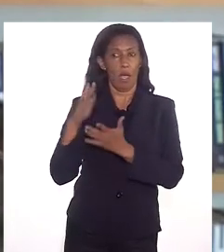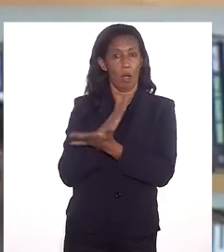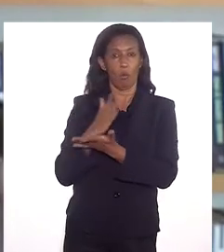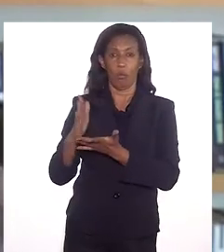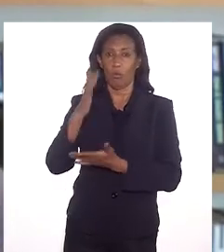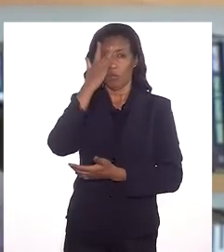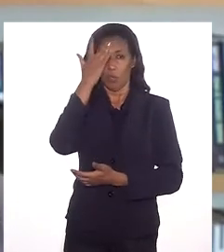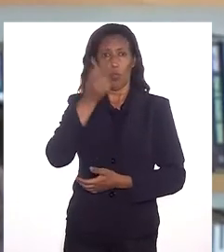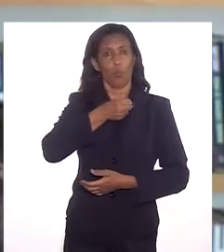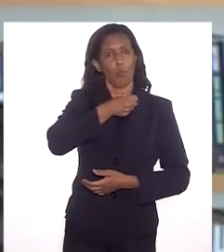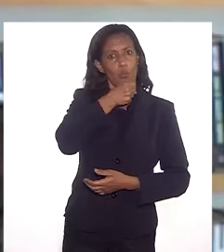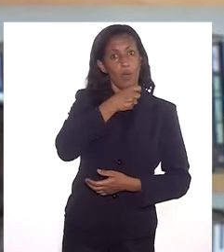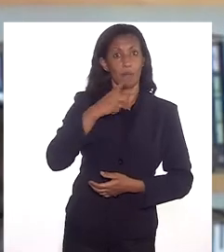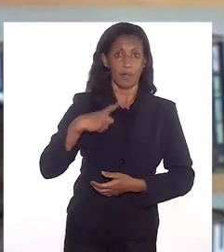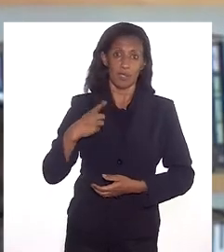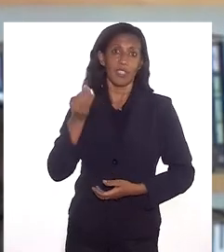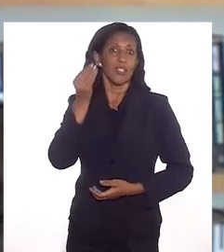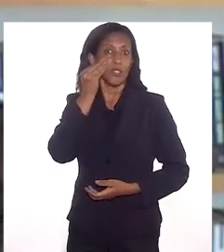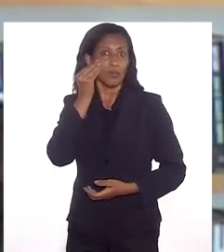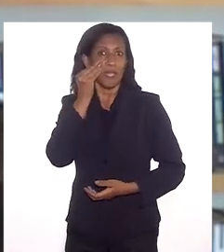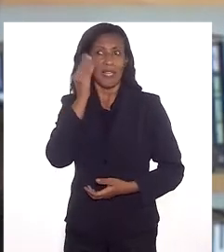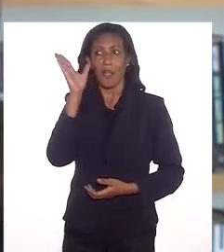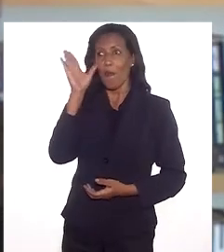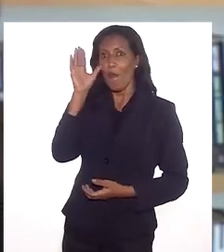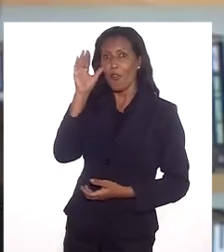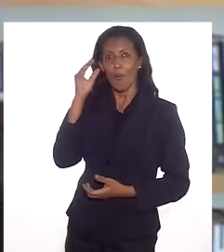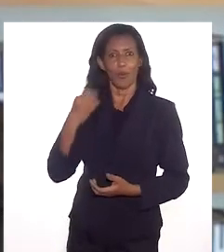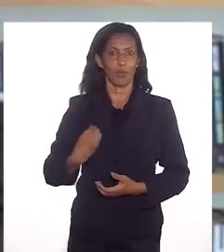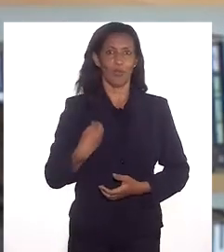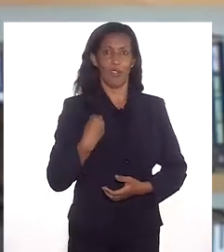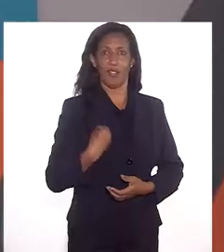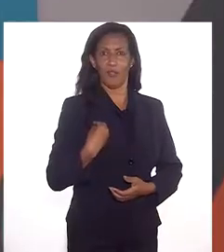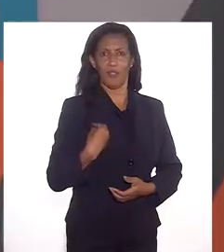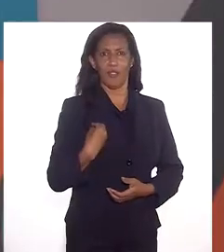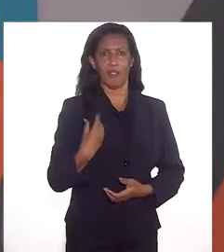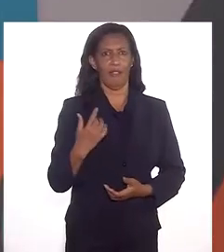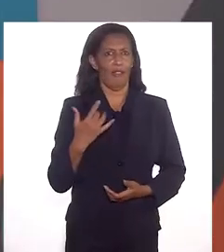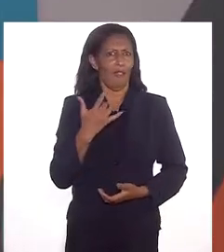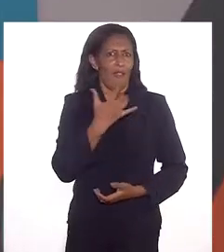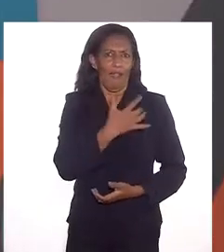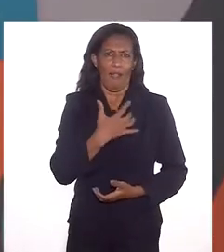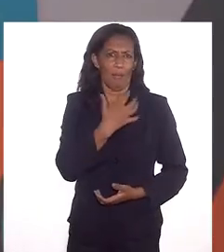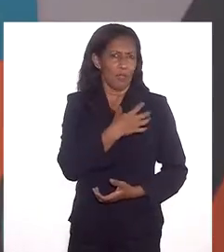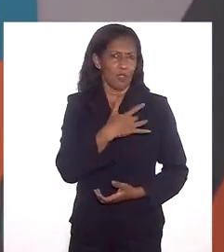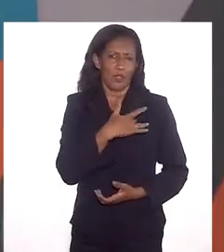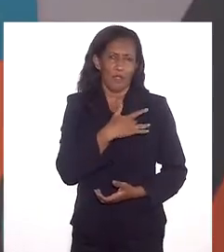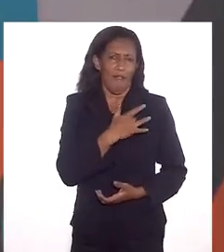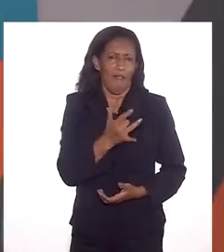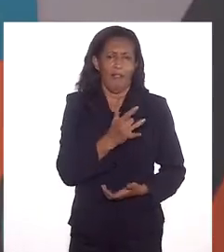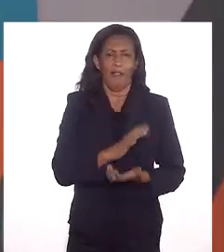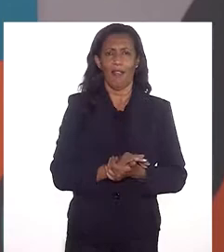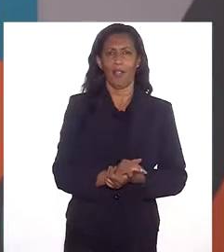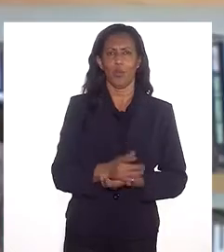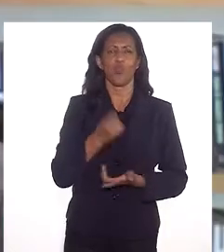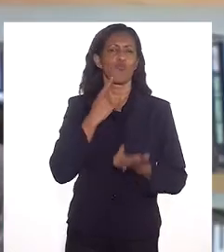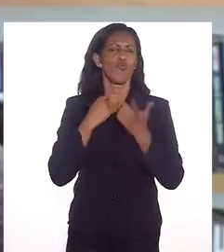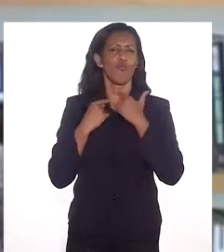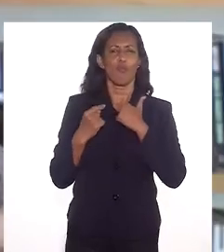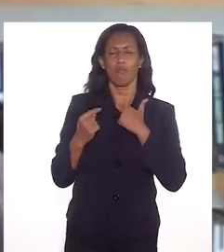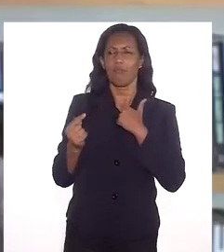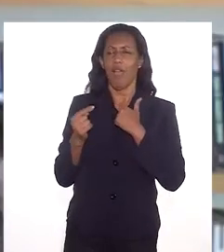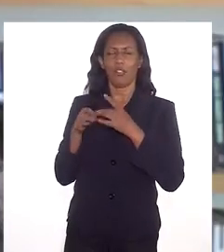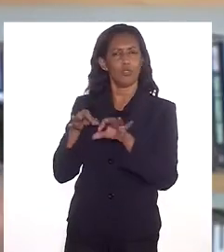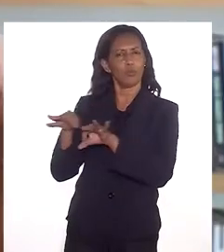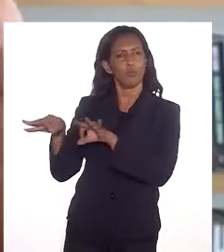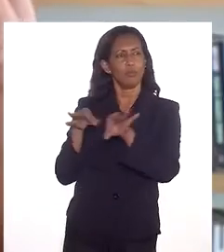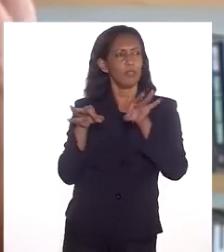mas também há experiências de idosos curiosos com a vida, apaixonados, com desejo de realizar